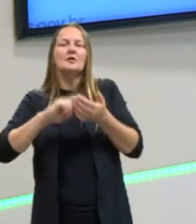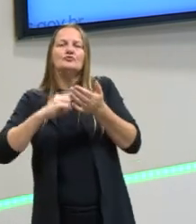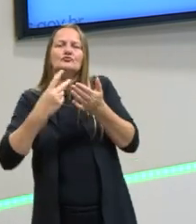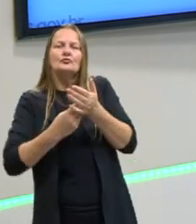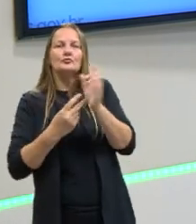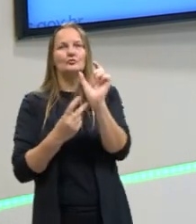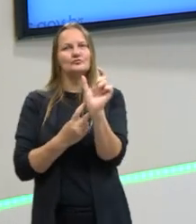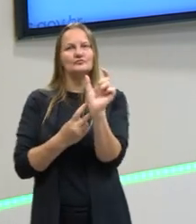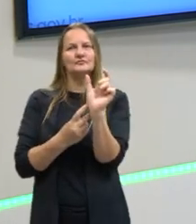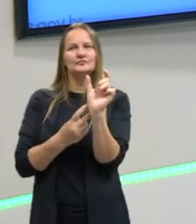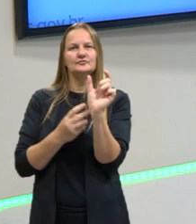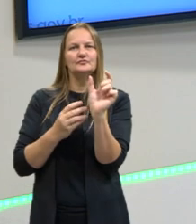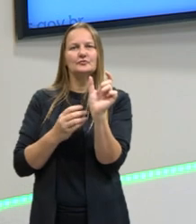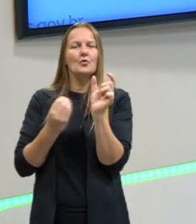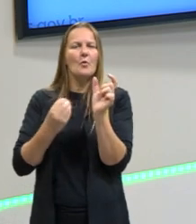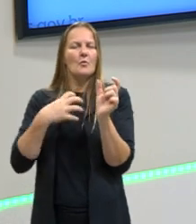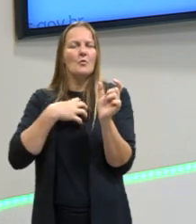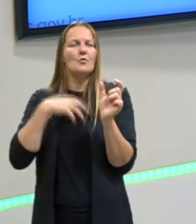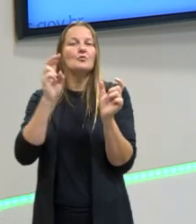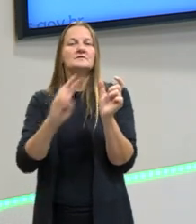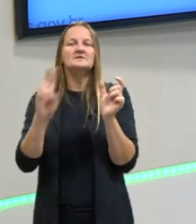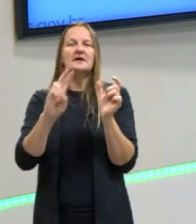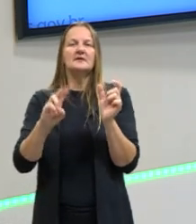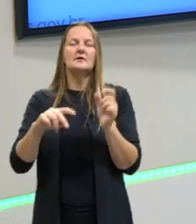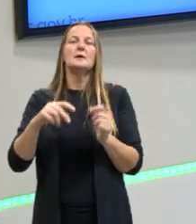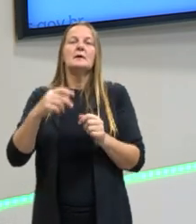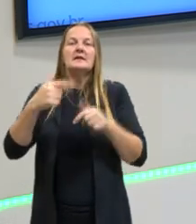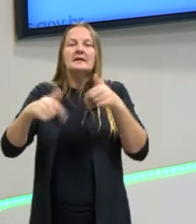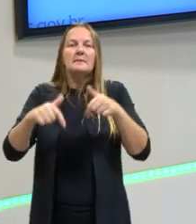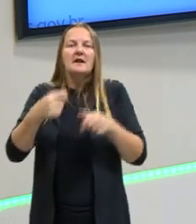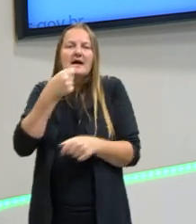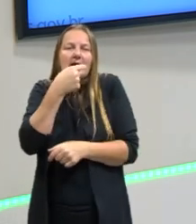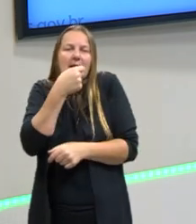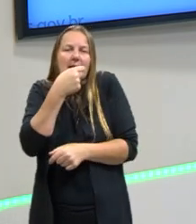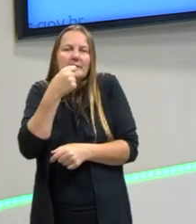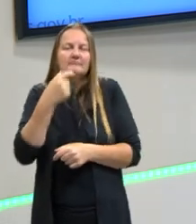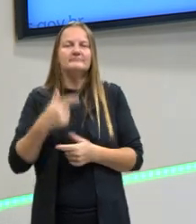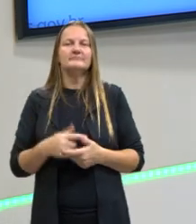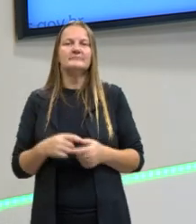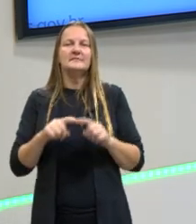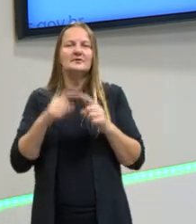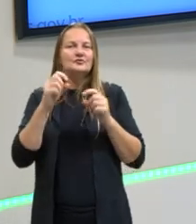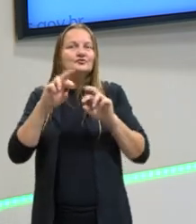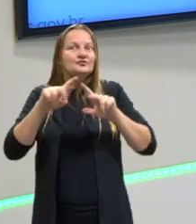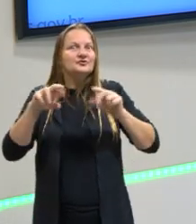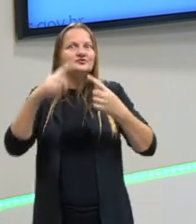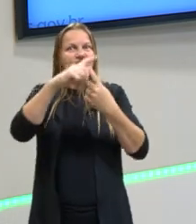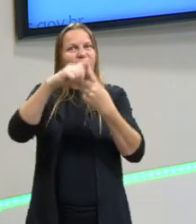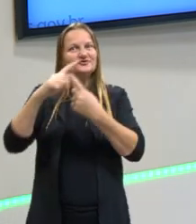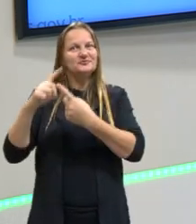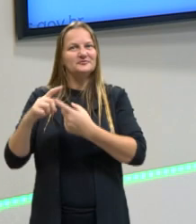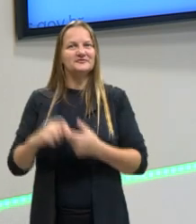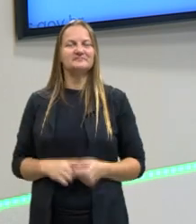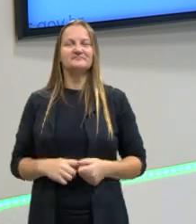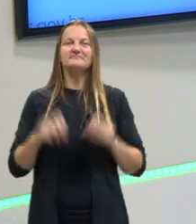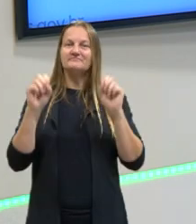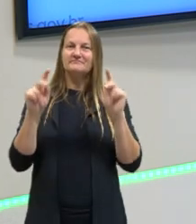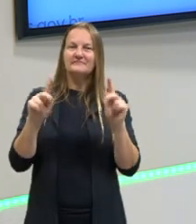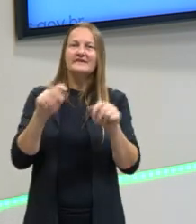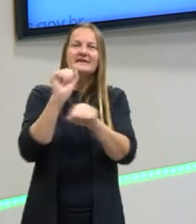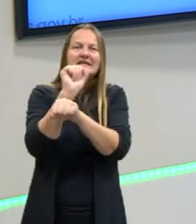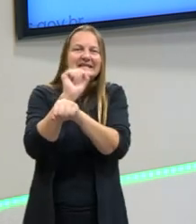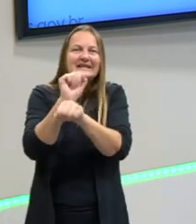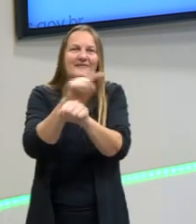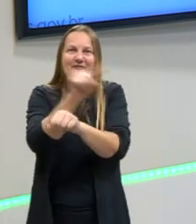como esse duplo sentido pode ser usado para trabalhar a ironia e os tipos diferentes de ironia eu espero